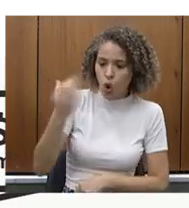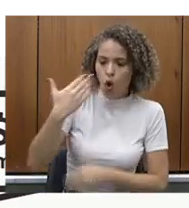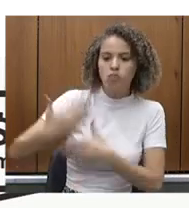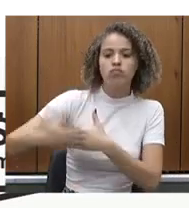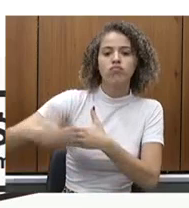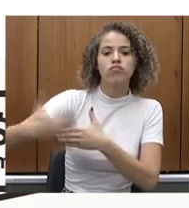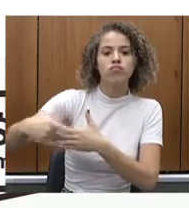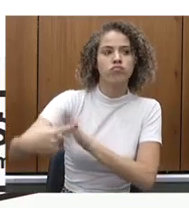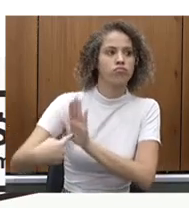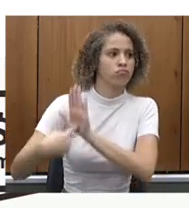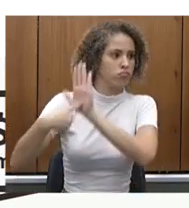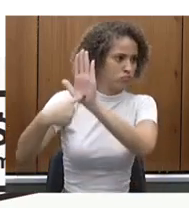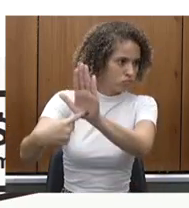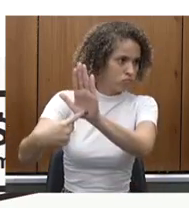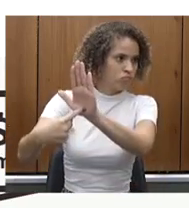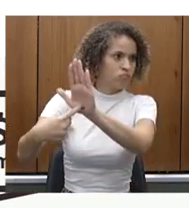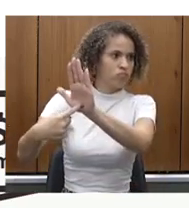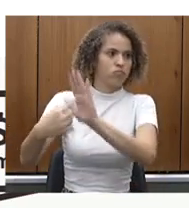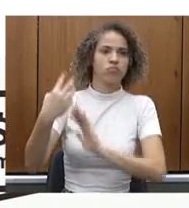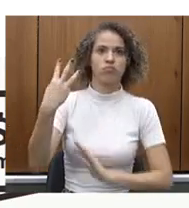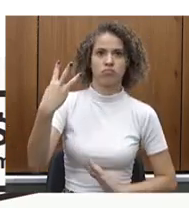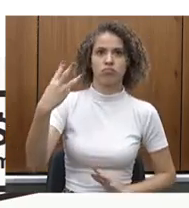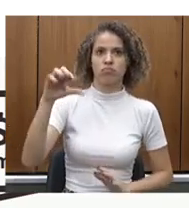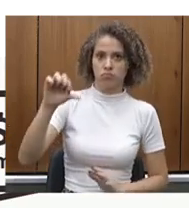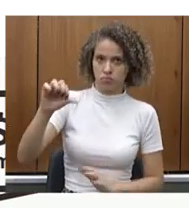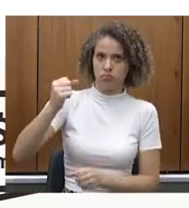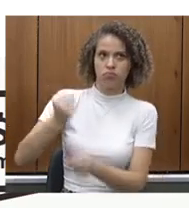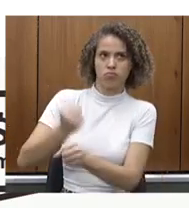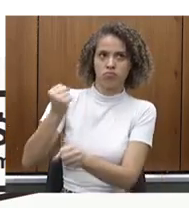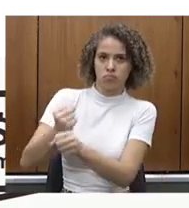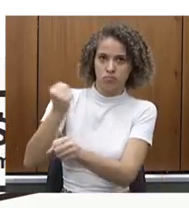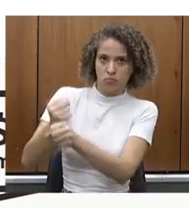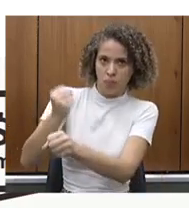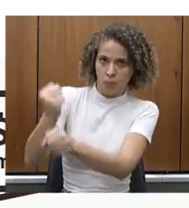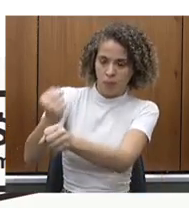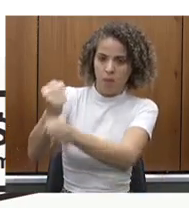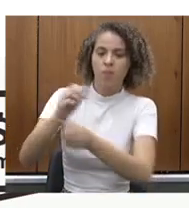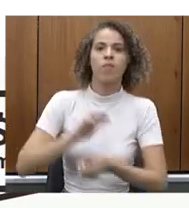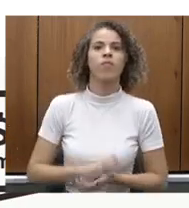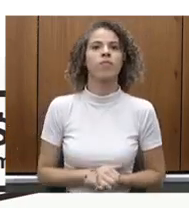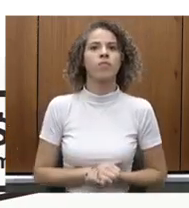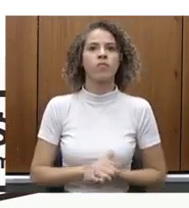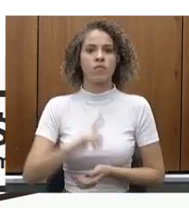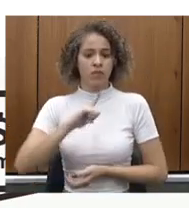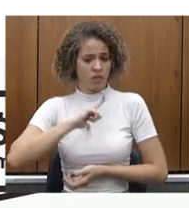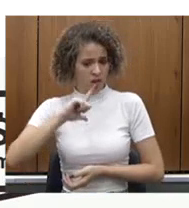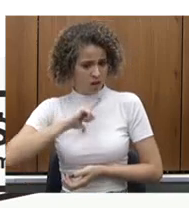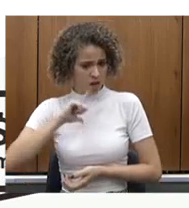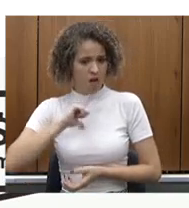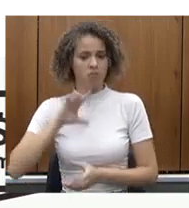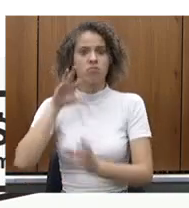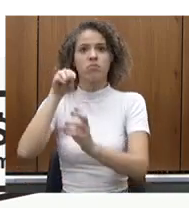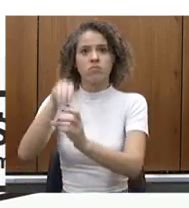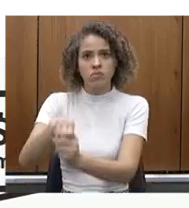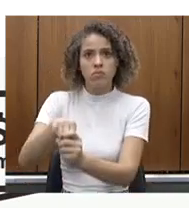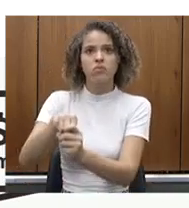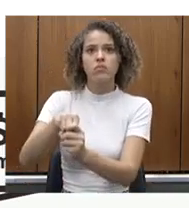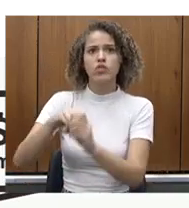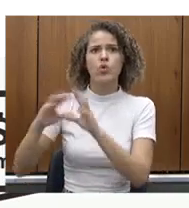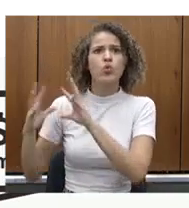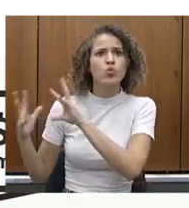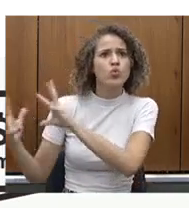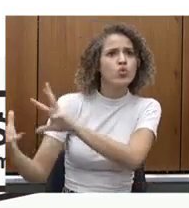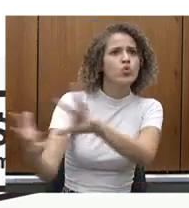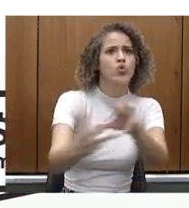recurso já está em fase de transferência aos municípios. E temos ainda 254 milhões para todos os